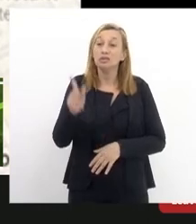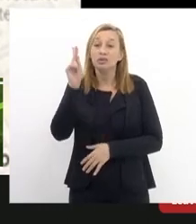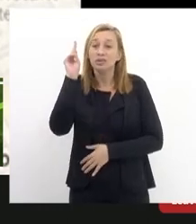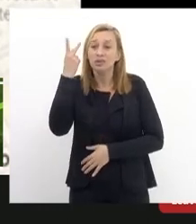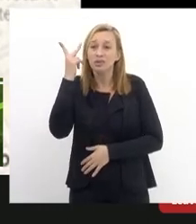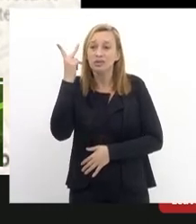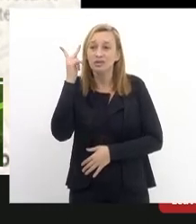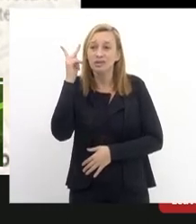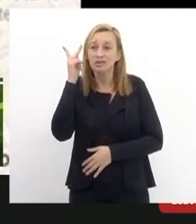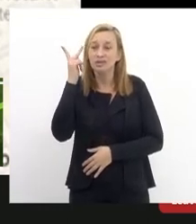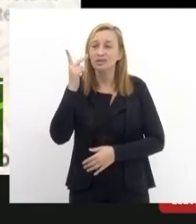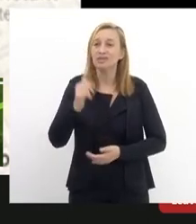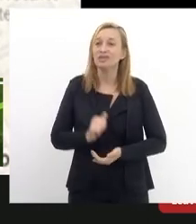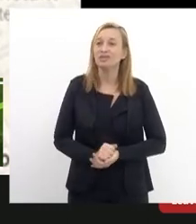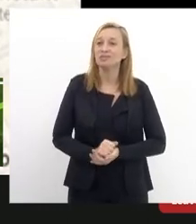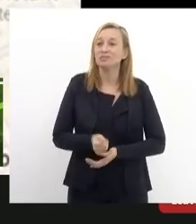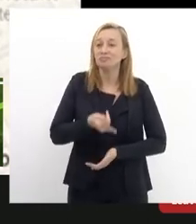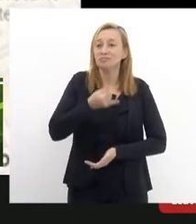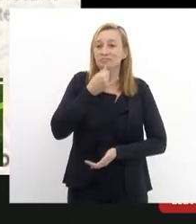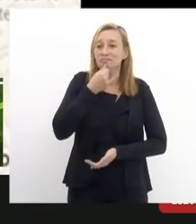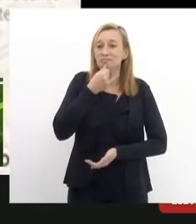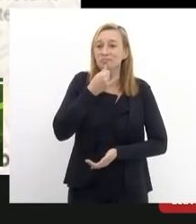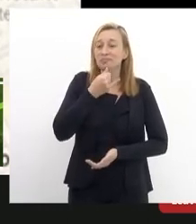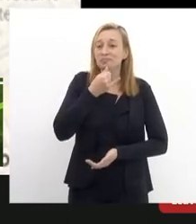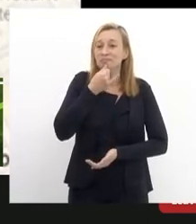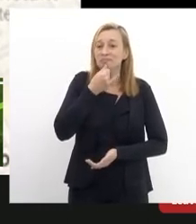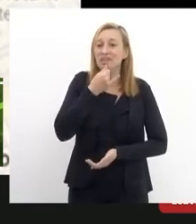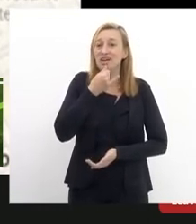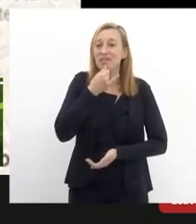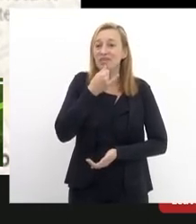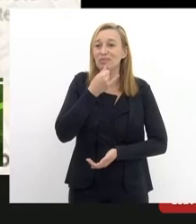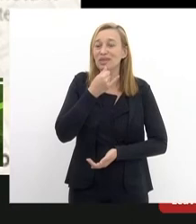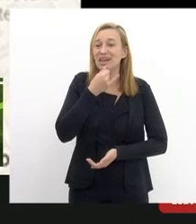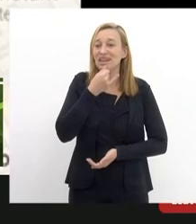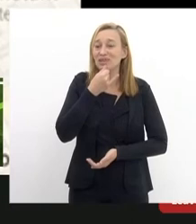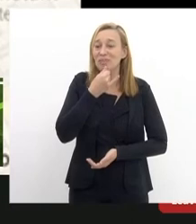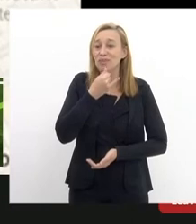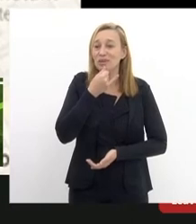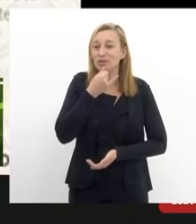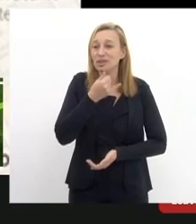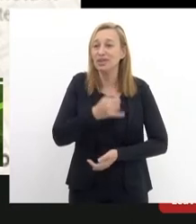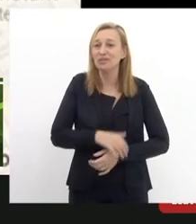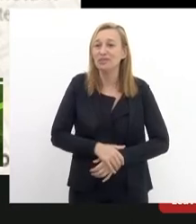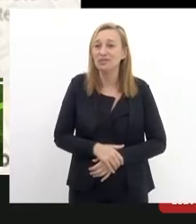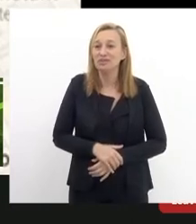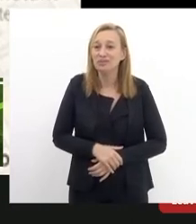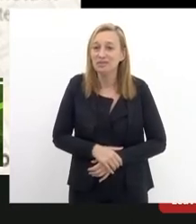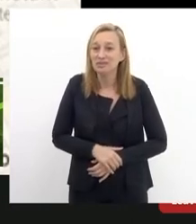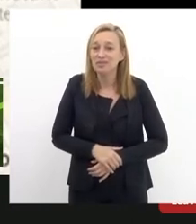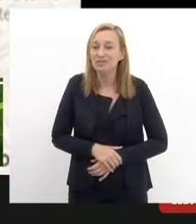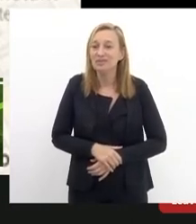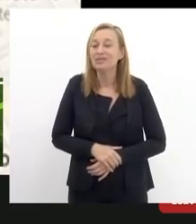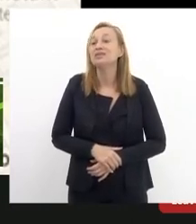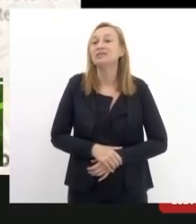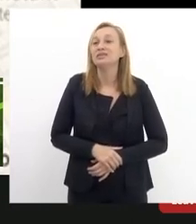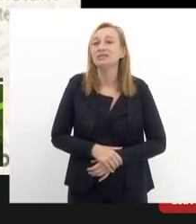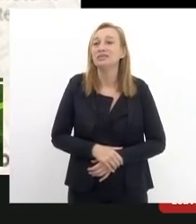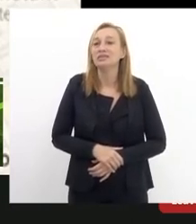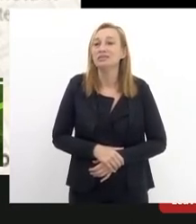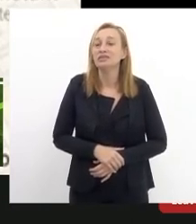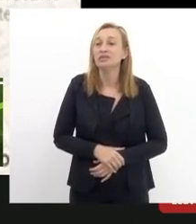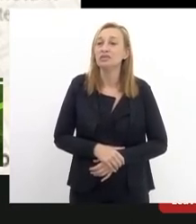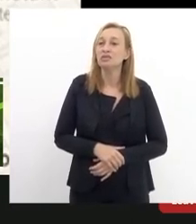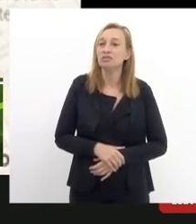humilhação o povo de Santa Tereza por inúmeras vezes conforme aqui foi relatado se